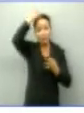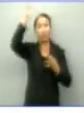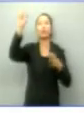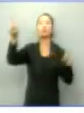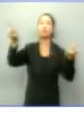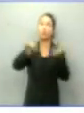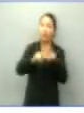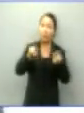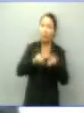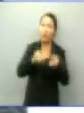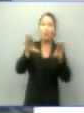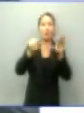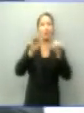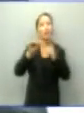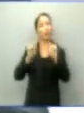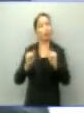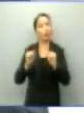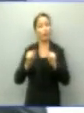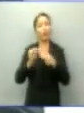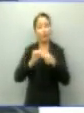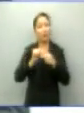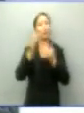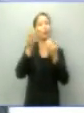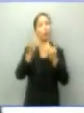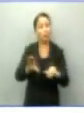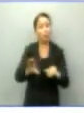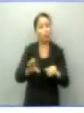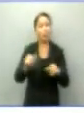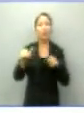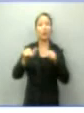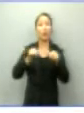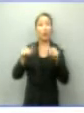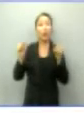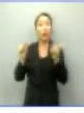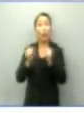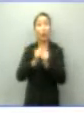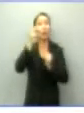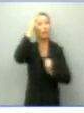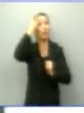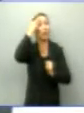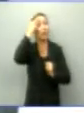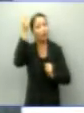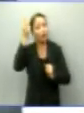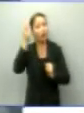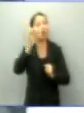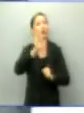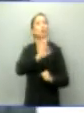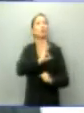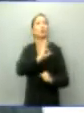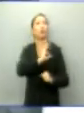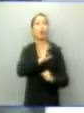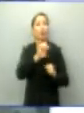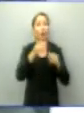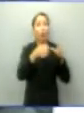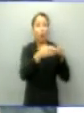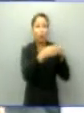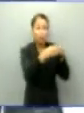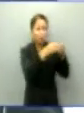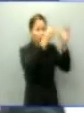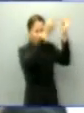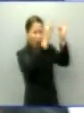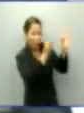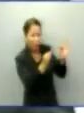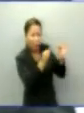gradativamente esse déficit de pessoal. Trabalhar com inteligência policial, com as centrais de monitoramento